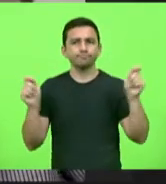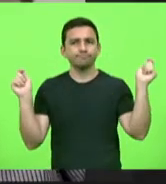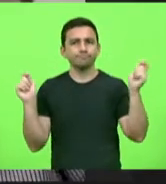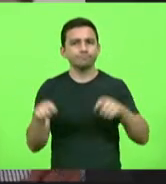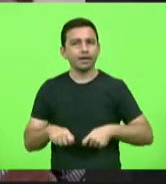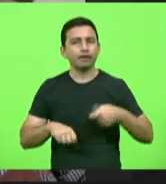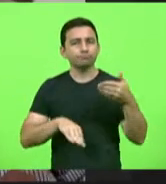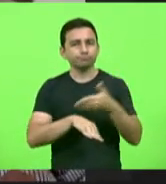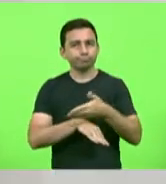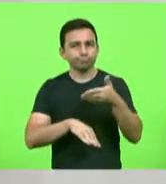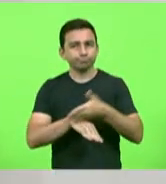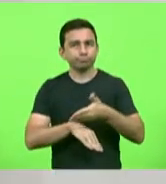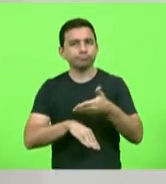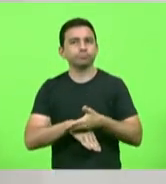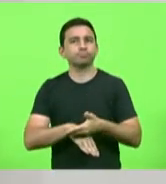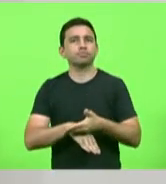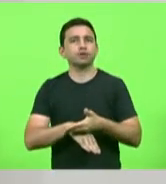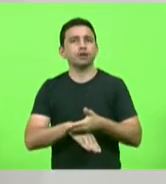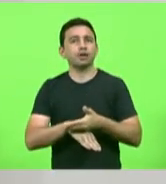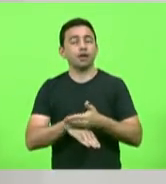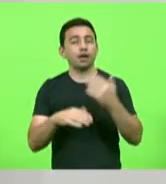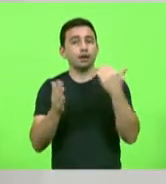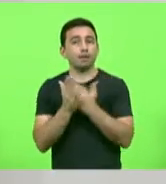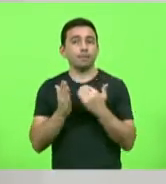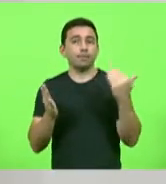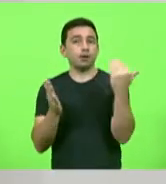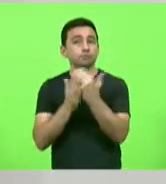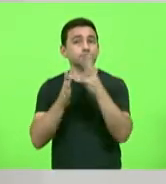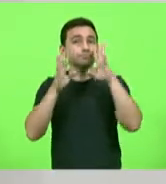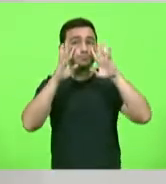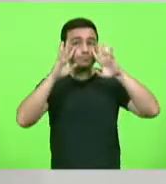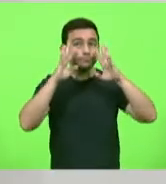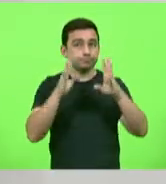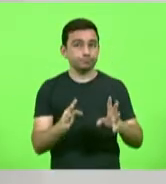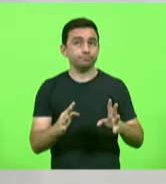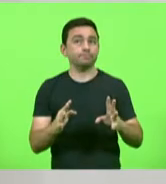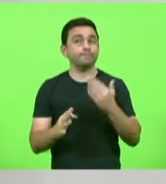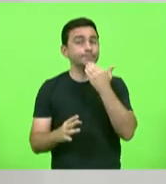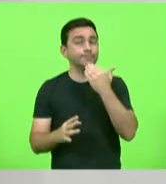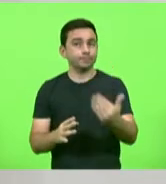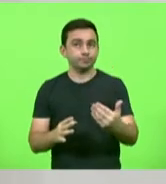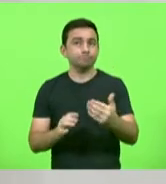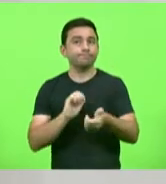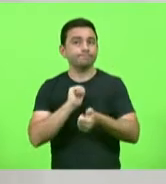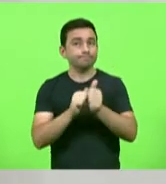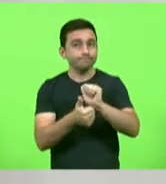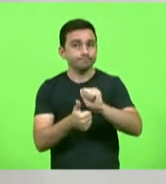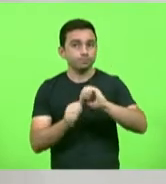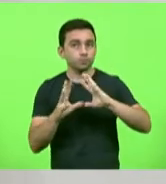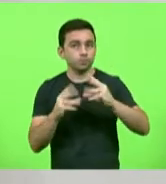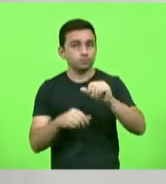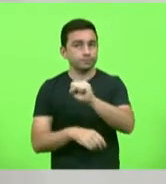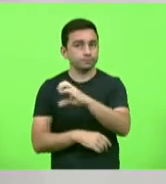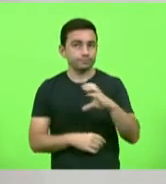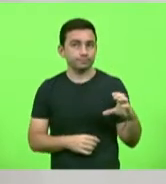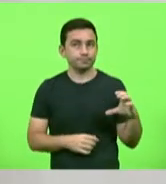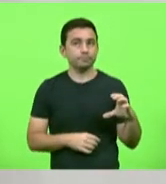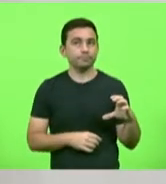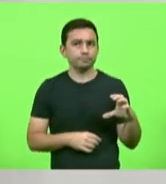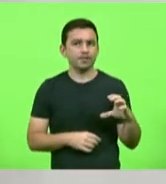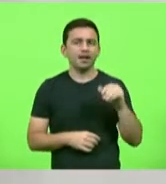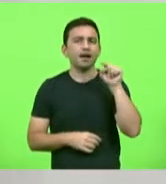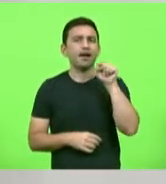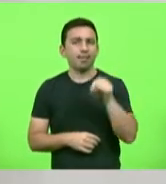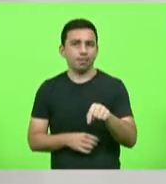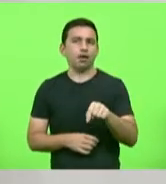participar e, acima de tudo, ouvir as demandas do esporte catarinense. E lá ficou